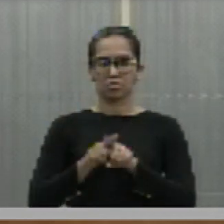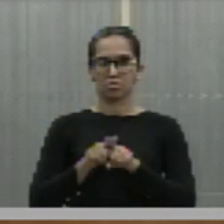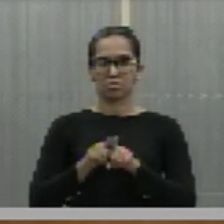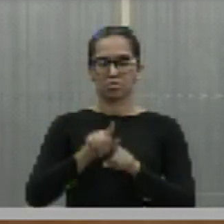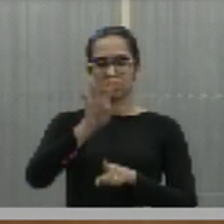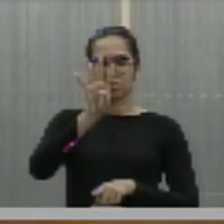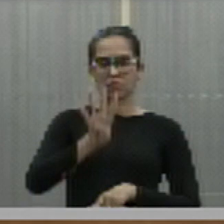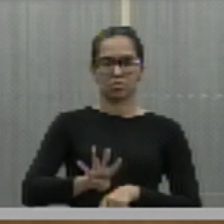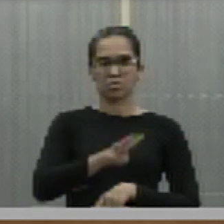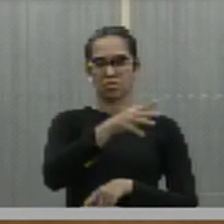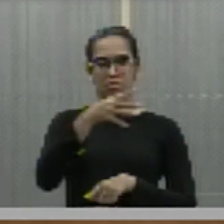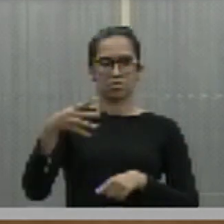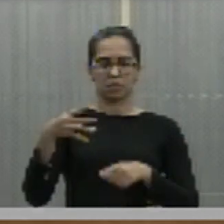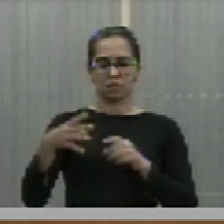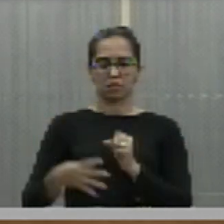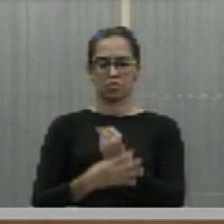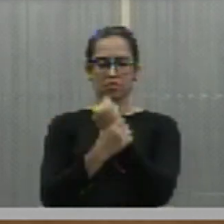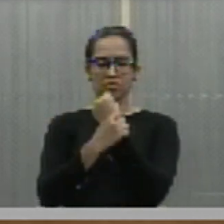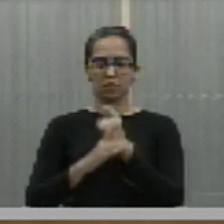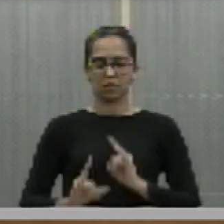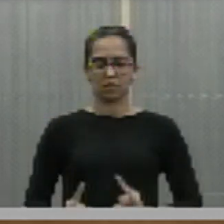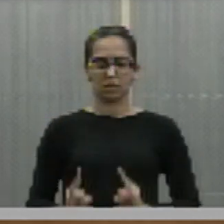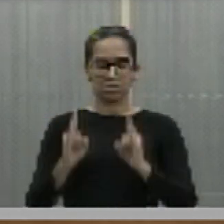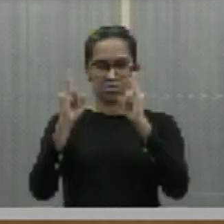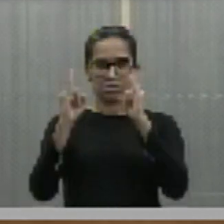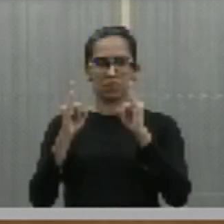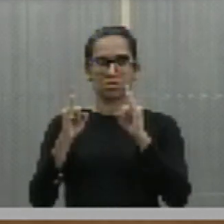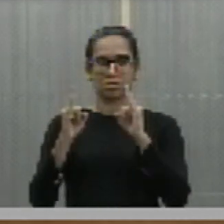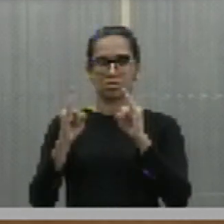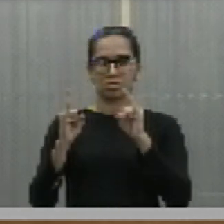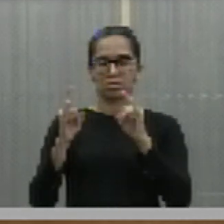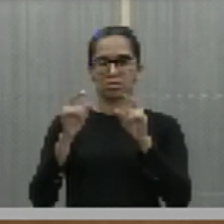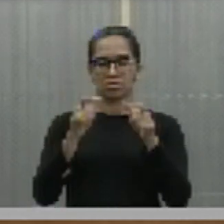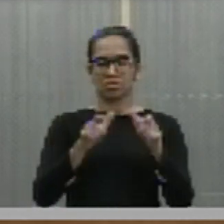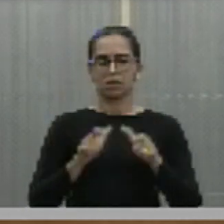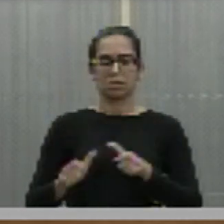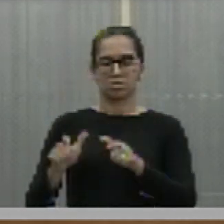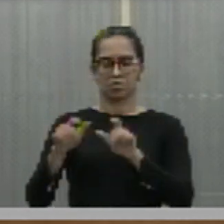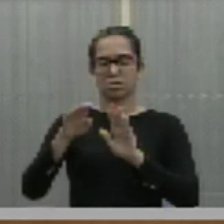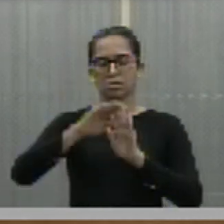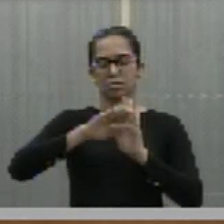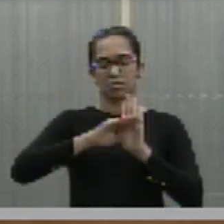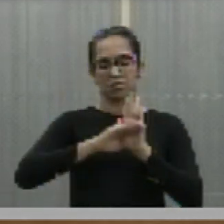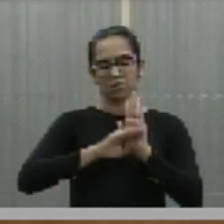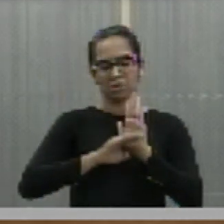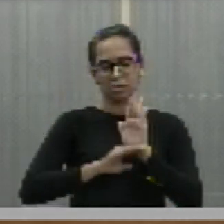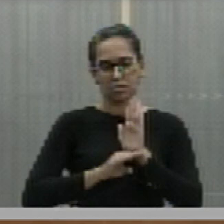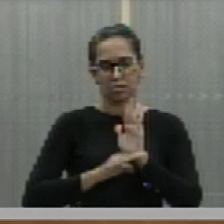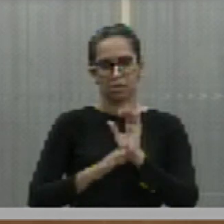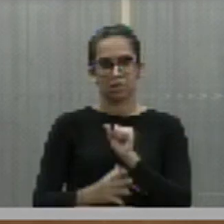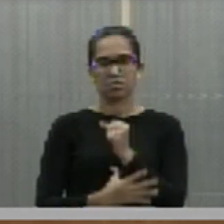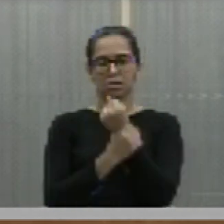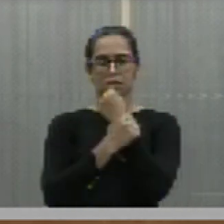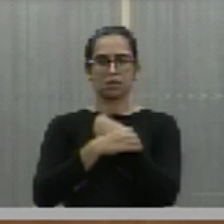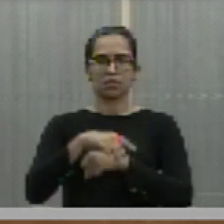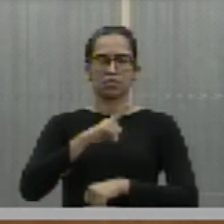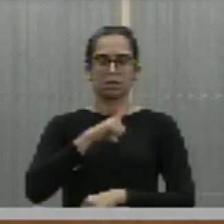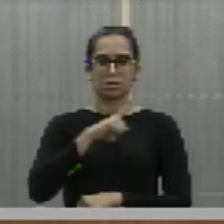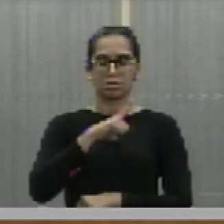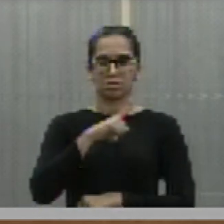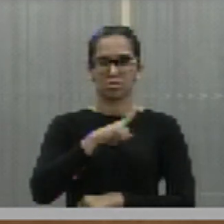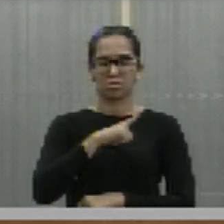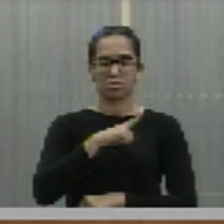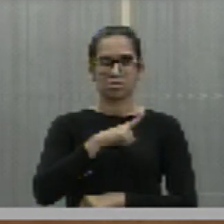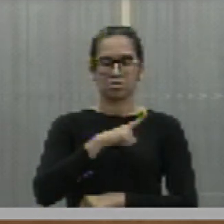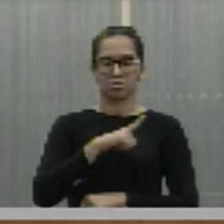quedas em áreas de convivência, no caso e locais em que especifica para que a segurança no âmbito do Estado do Piauí